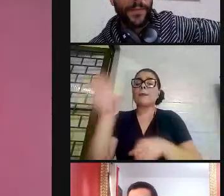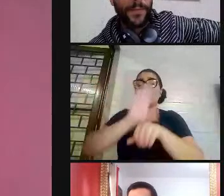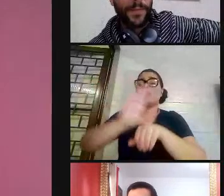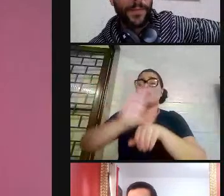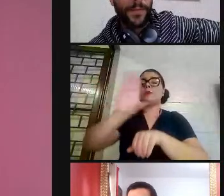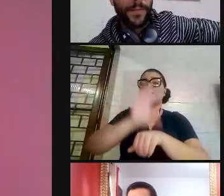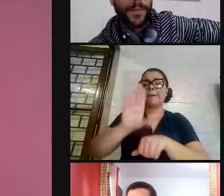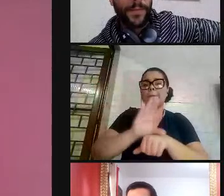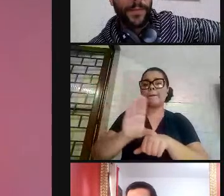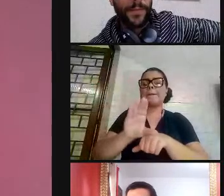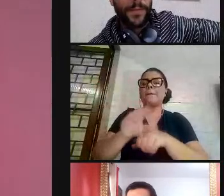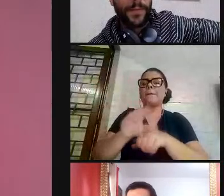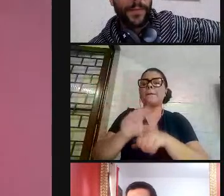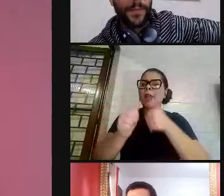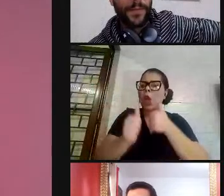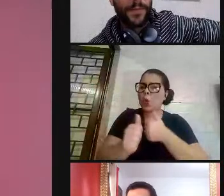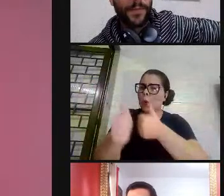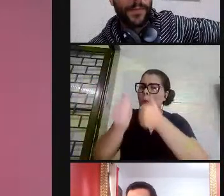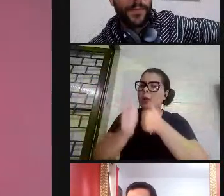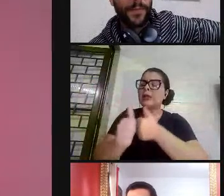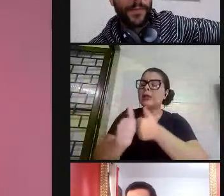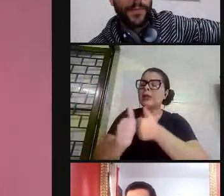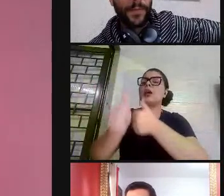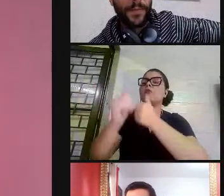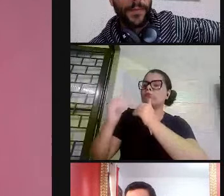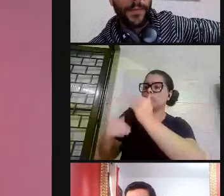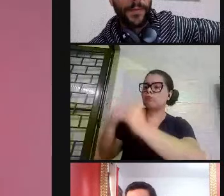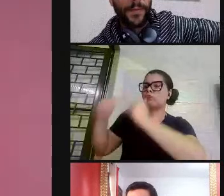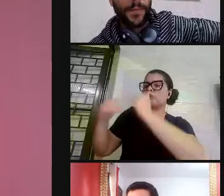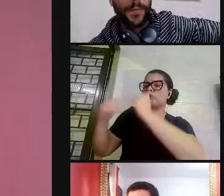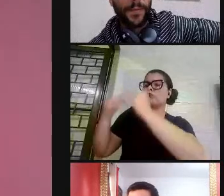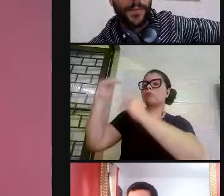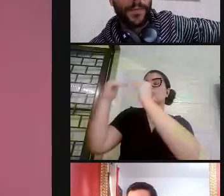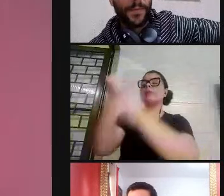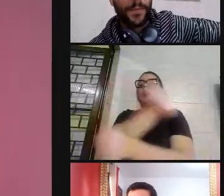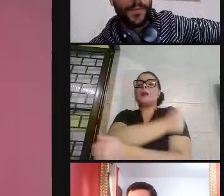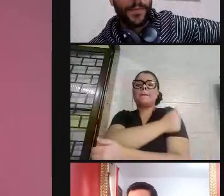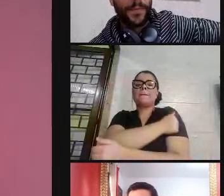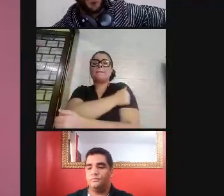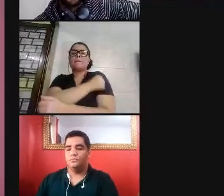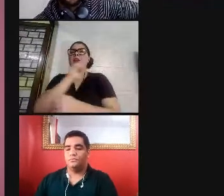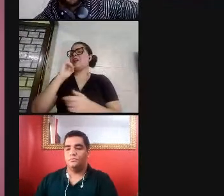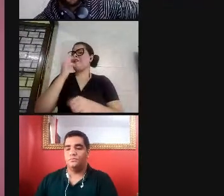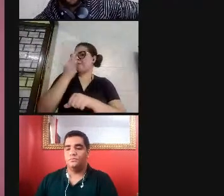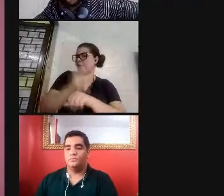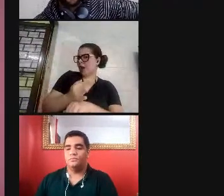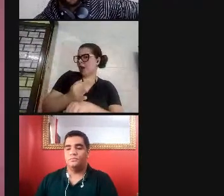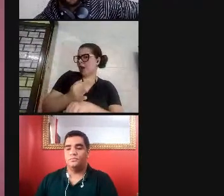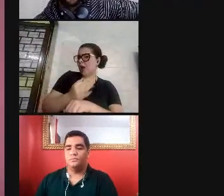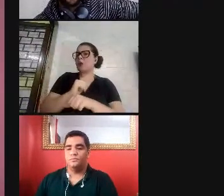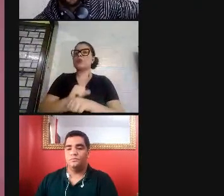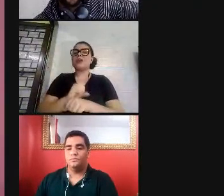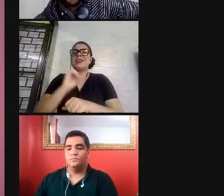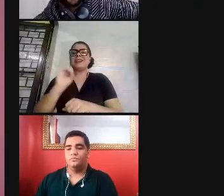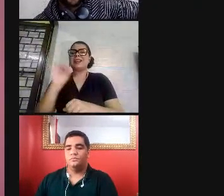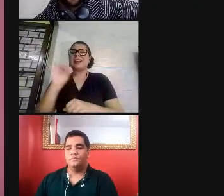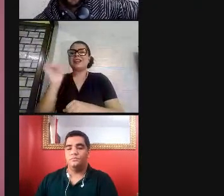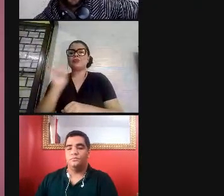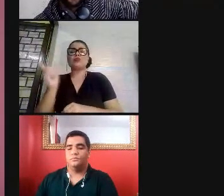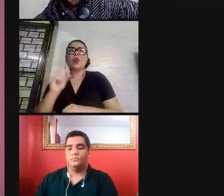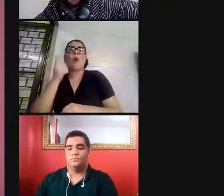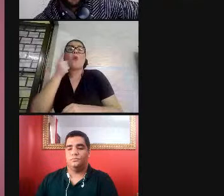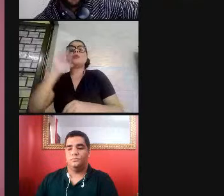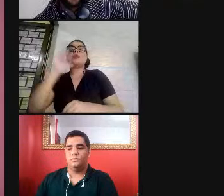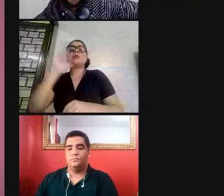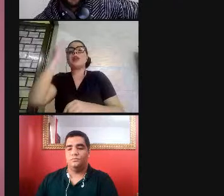acompanha o desenvolvimento do aluno se ele falta, se ele não tem um bom rendimento, é uma